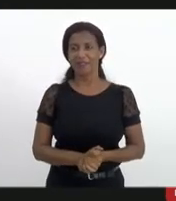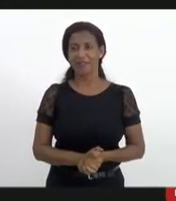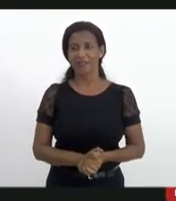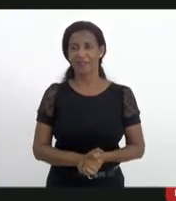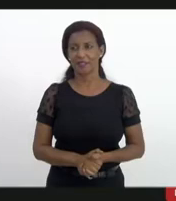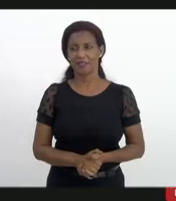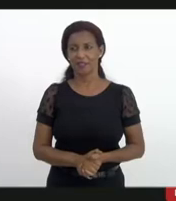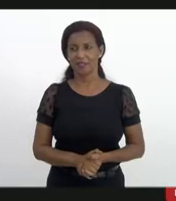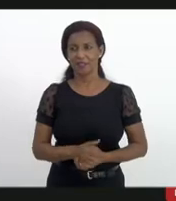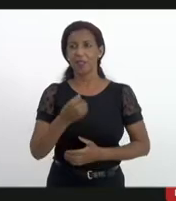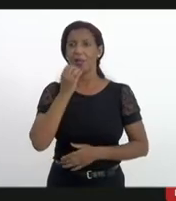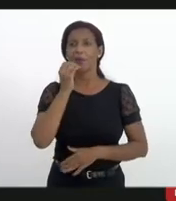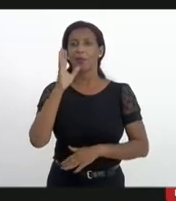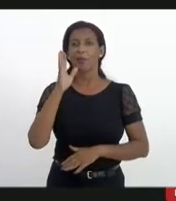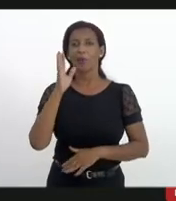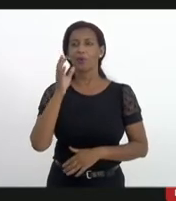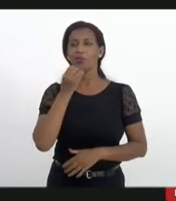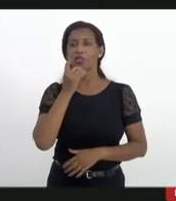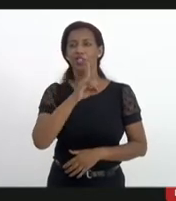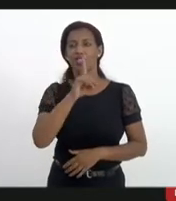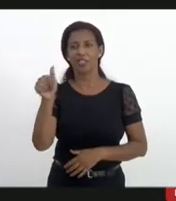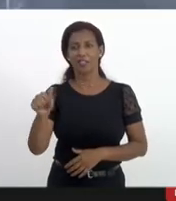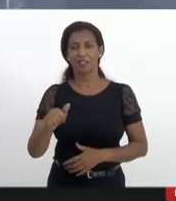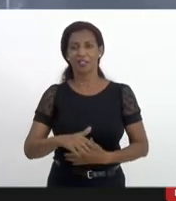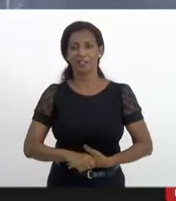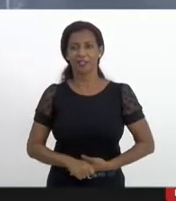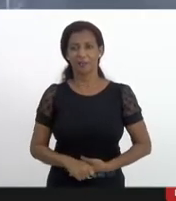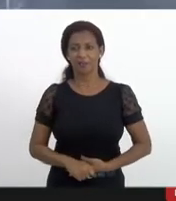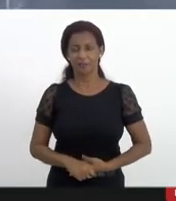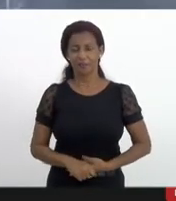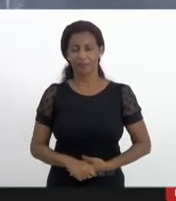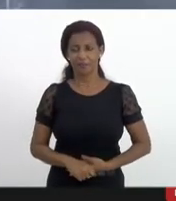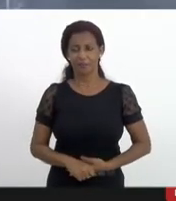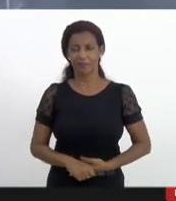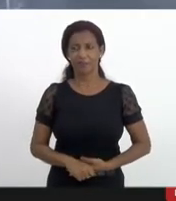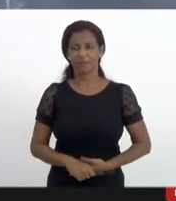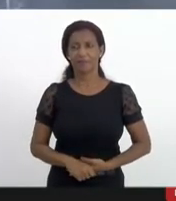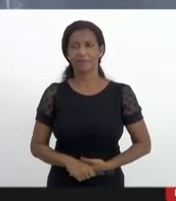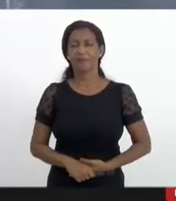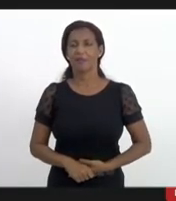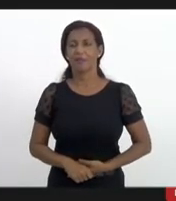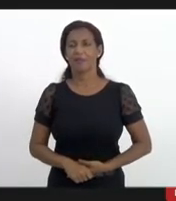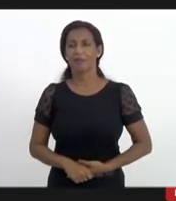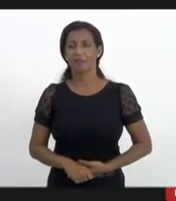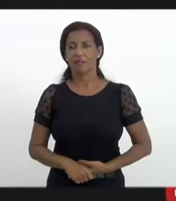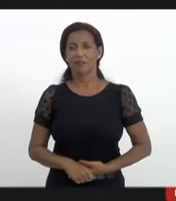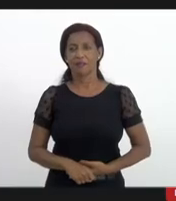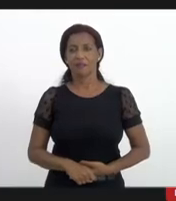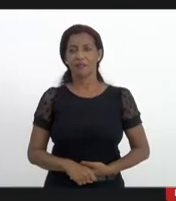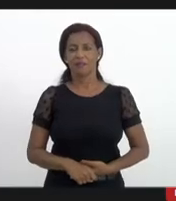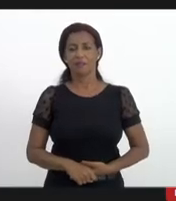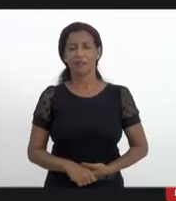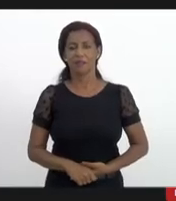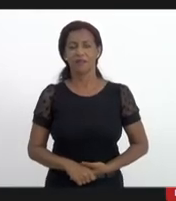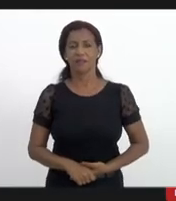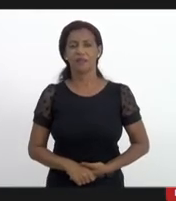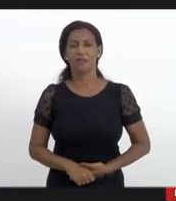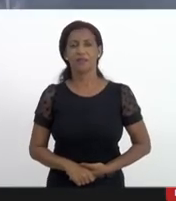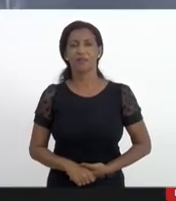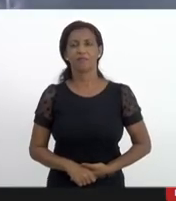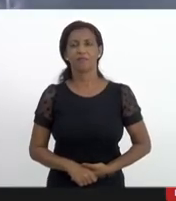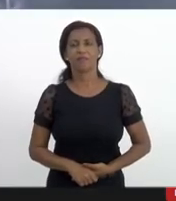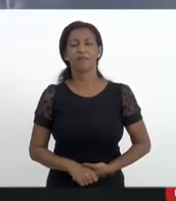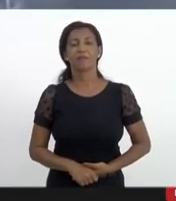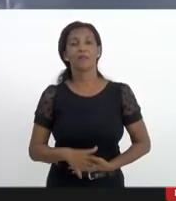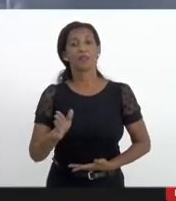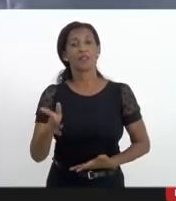boa tarde eu vou deixar registrado tá Dani? sim deixa aqui